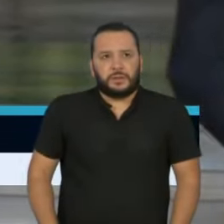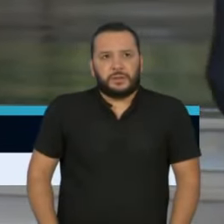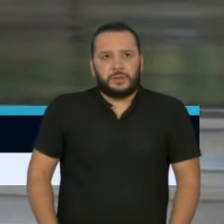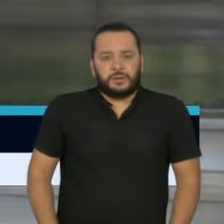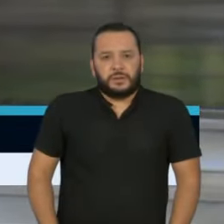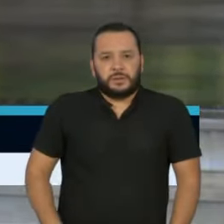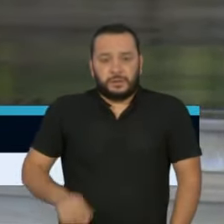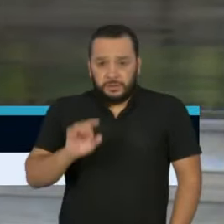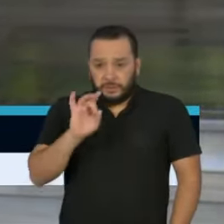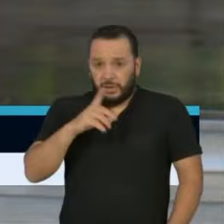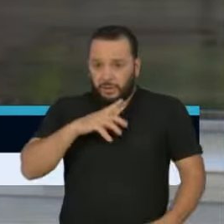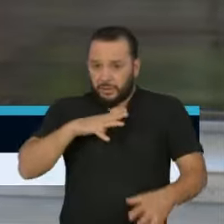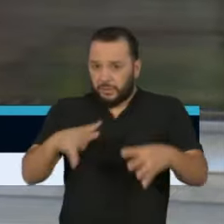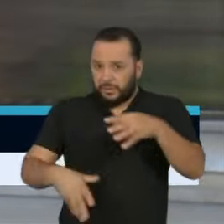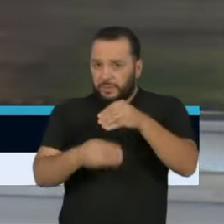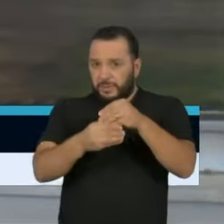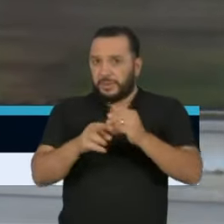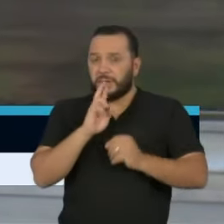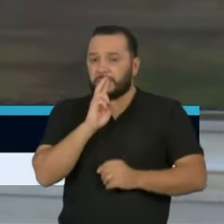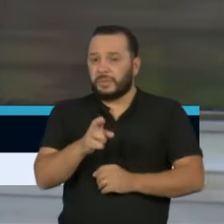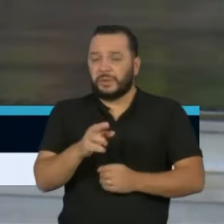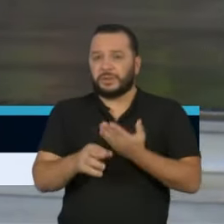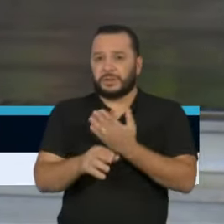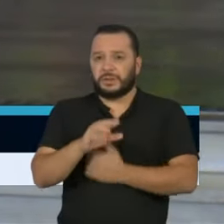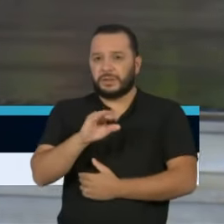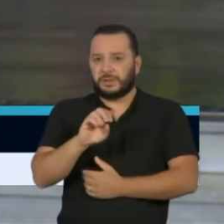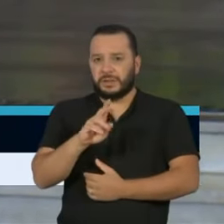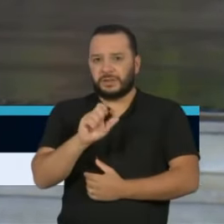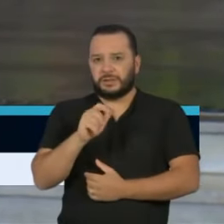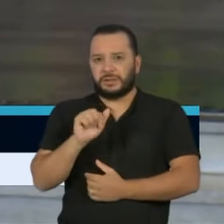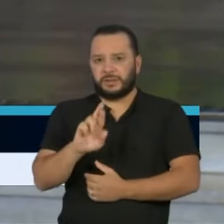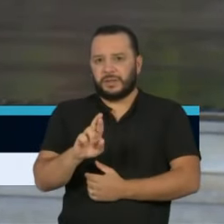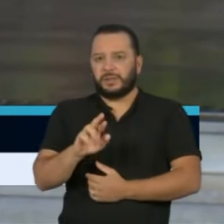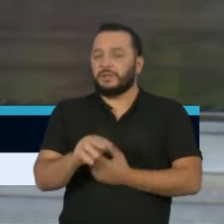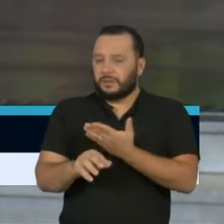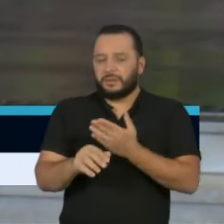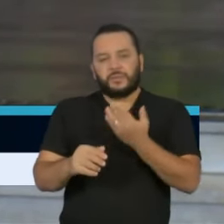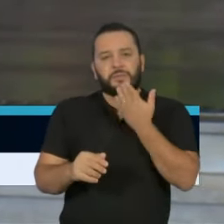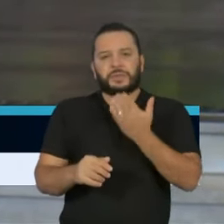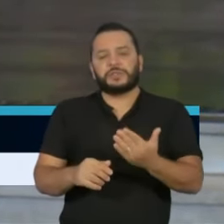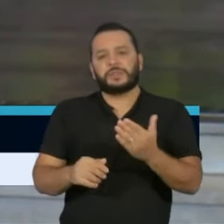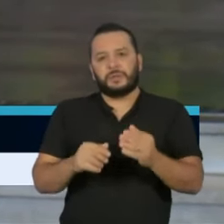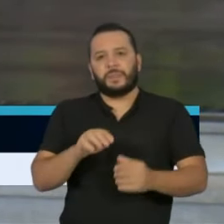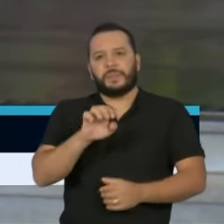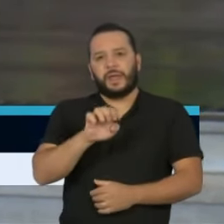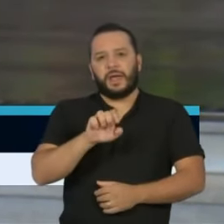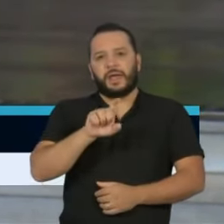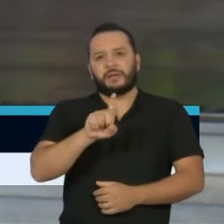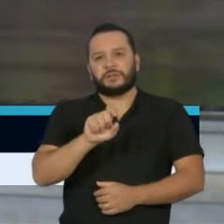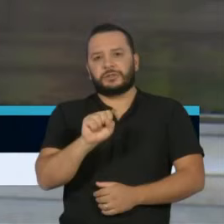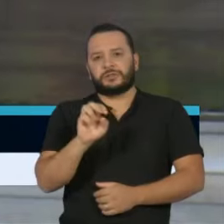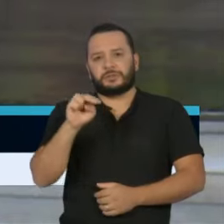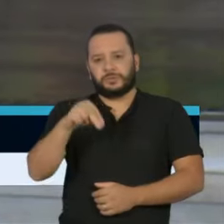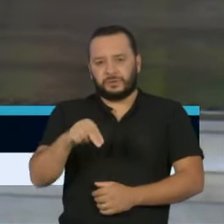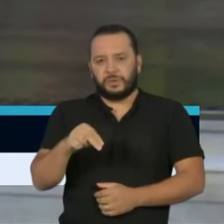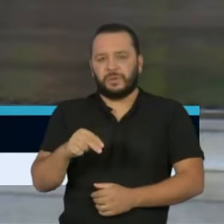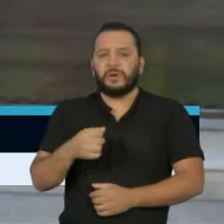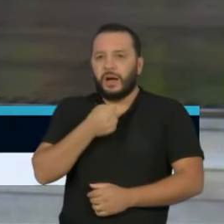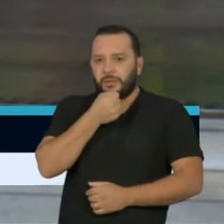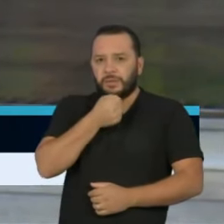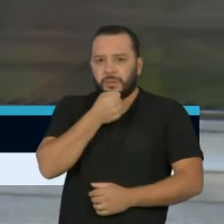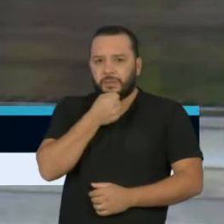Para contribuir também na resposta, César Camilo, vou pedir ao nosso secretário Edson Aparecido para fazer uso do microfone